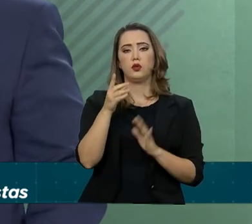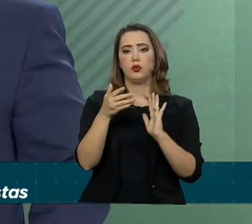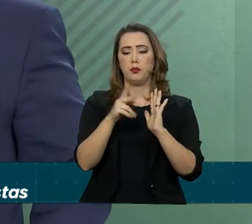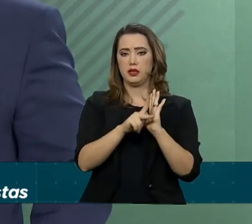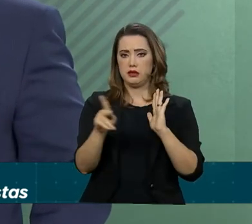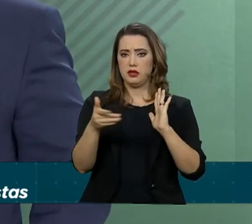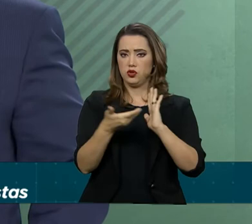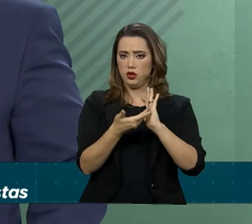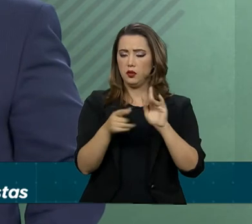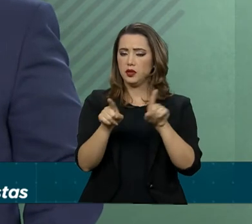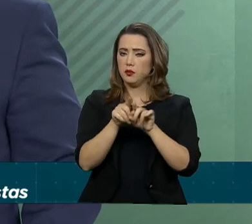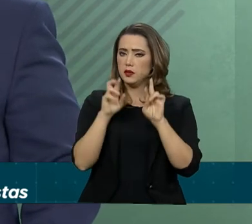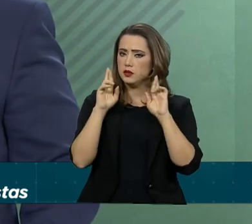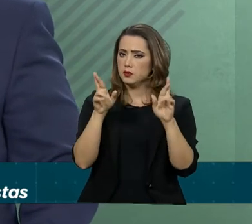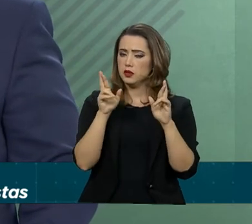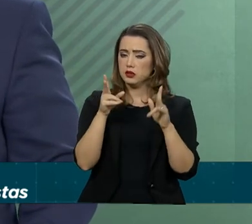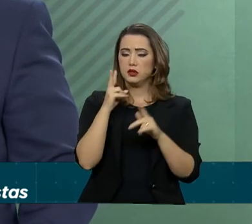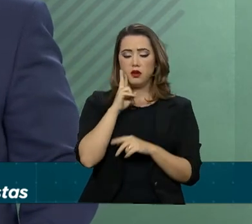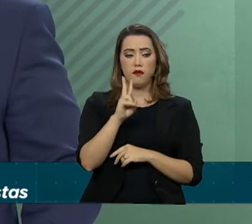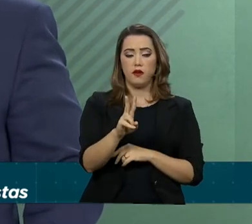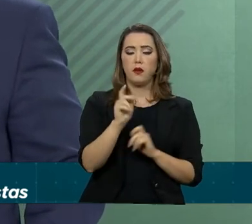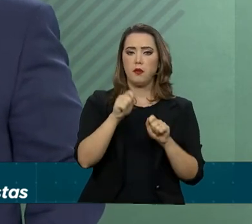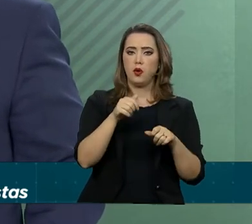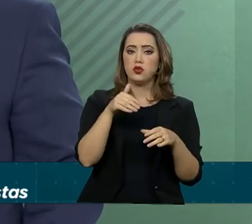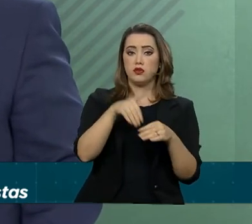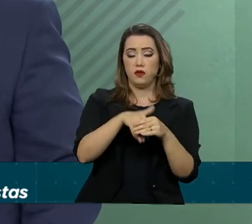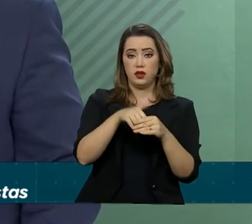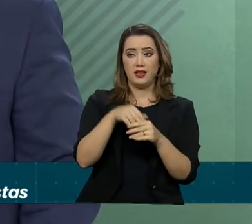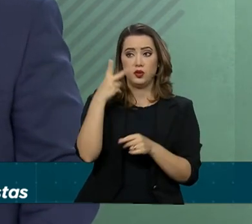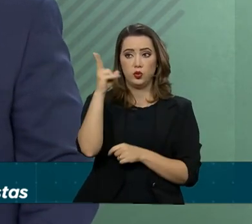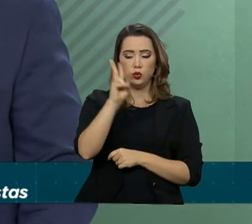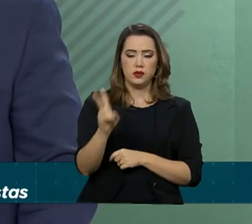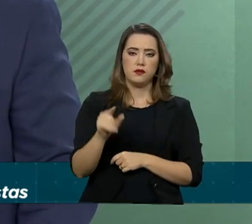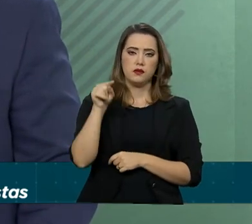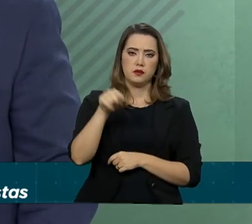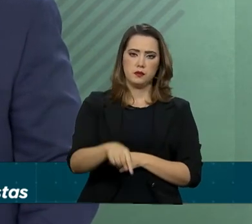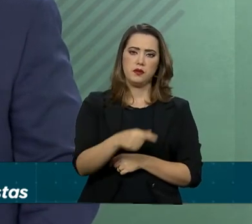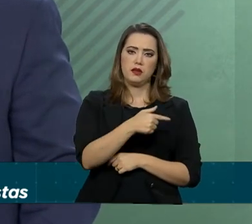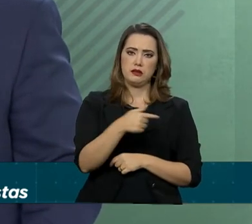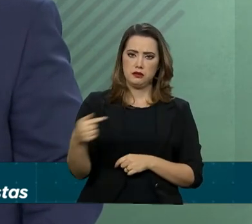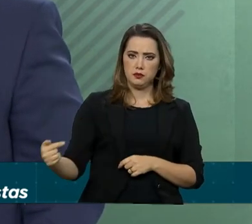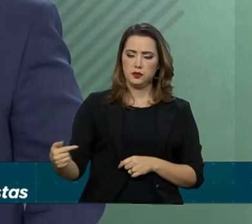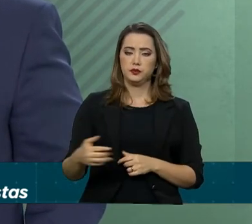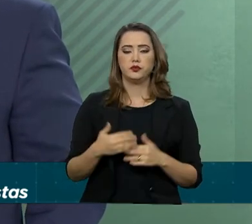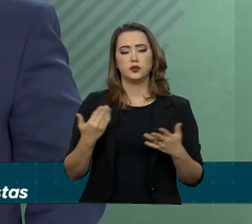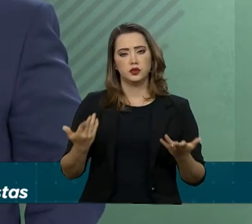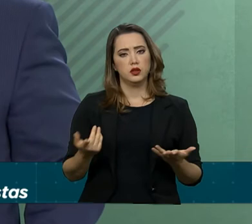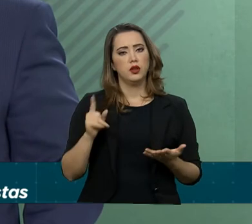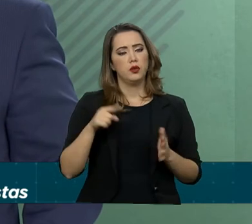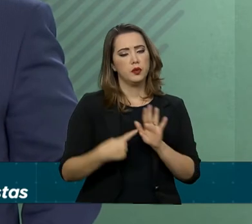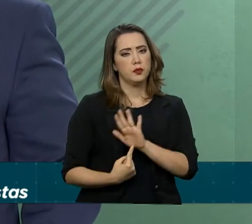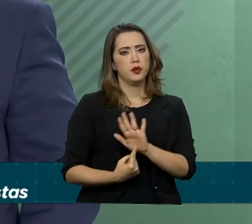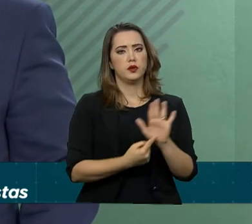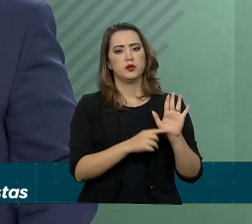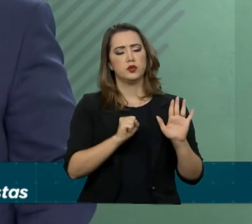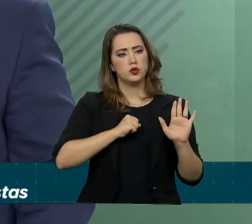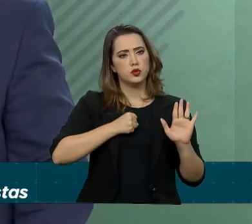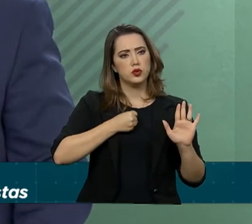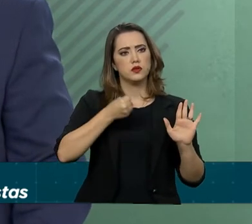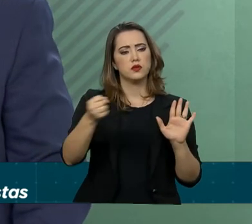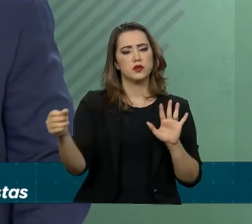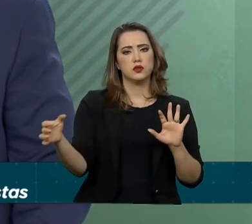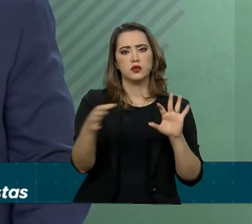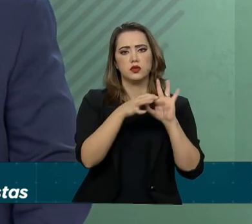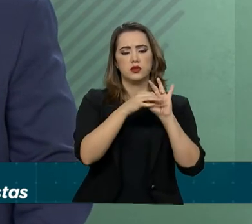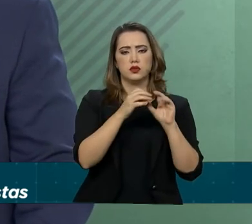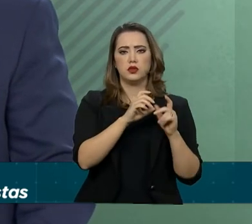esperança a possibilidade de voltar os dois turnos da nova Previdência ainda essa semana. Então, é um sinal de que o esforço conjunto